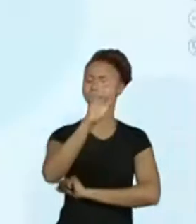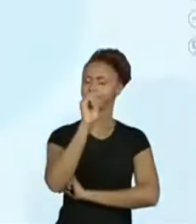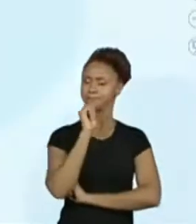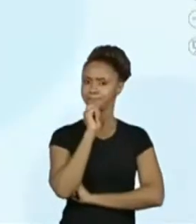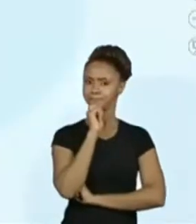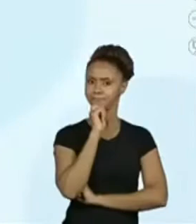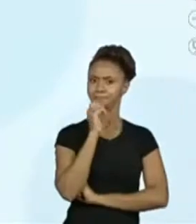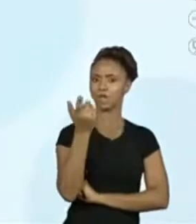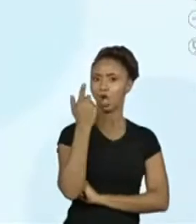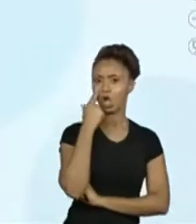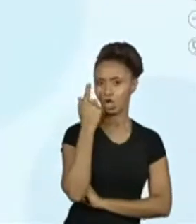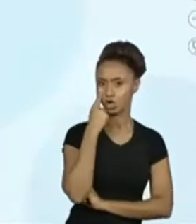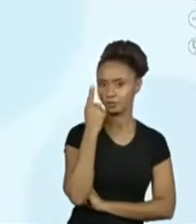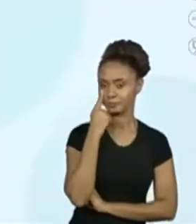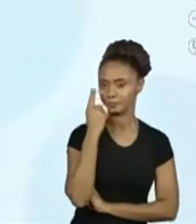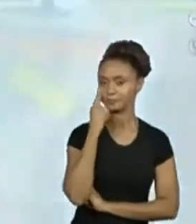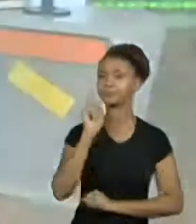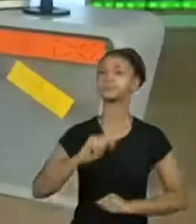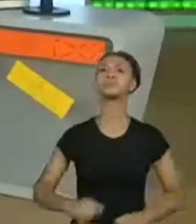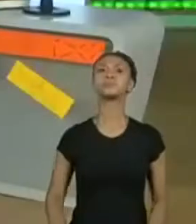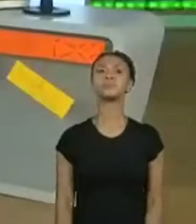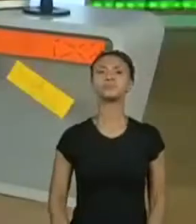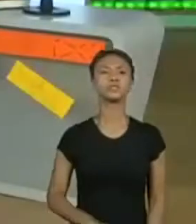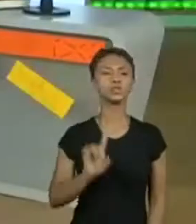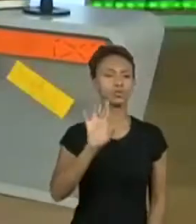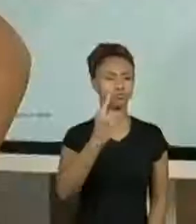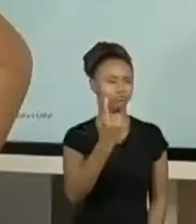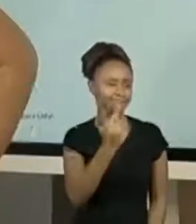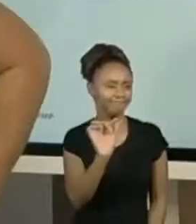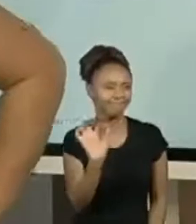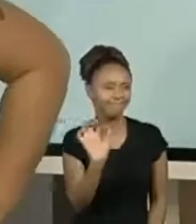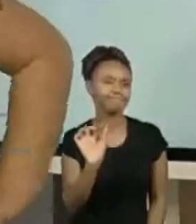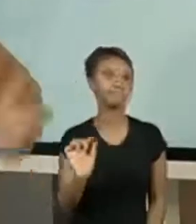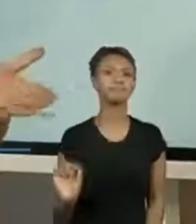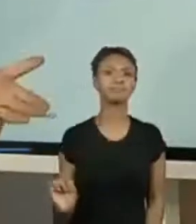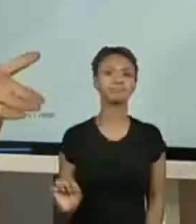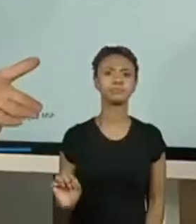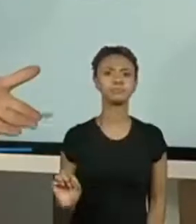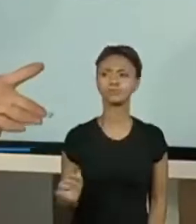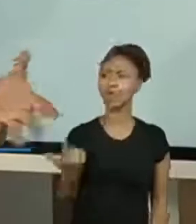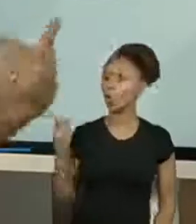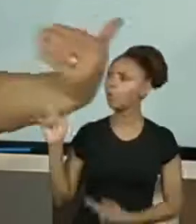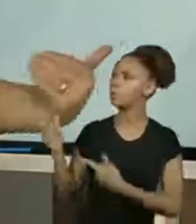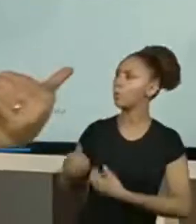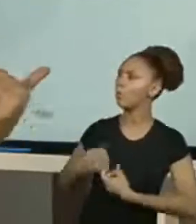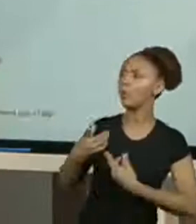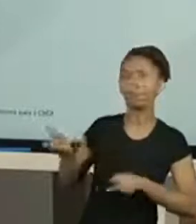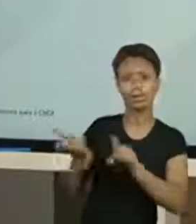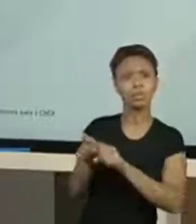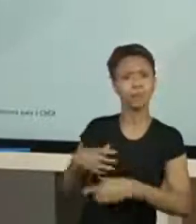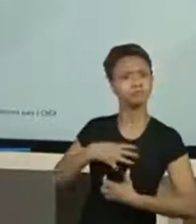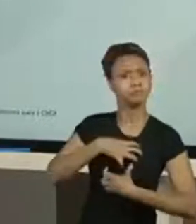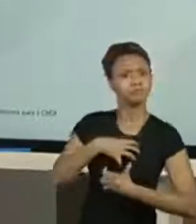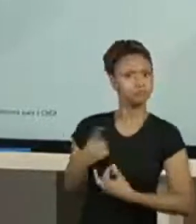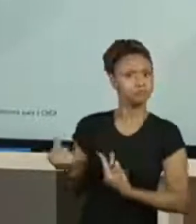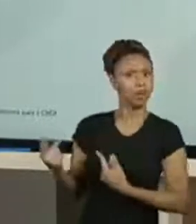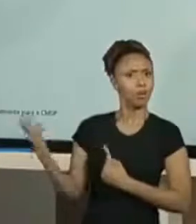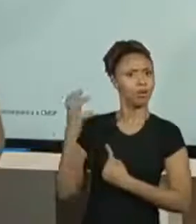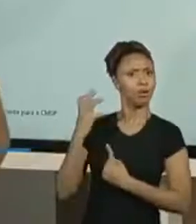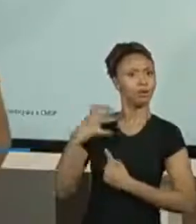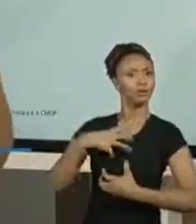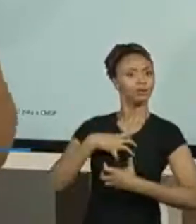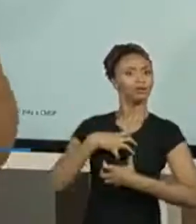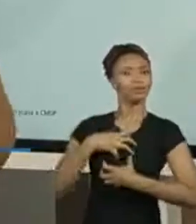Deixa eu puxar um pouquinho aqui para mim. Ó, só um detalhe para vocês. Mas os outros poemas não dão os mesmos sentimentos?